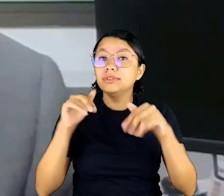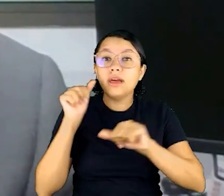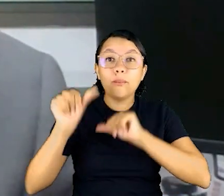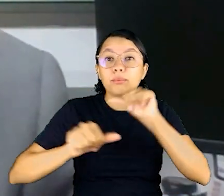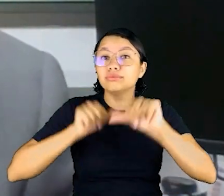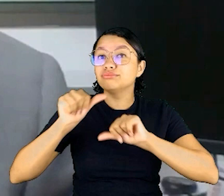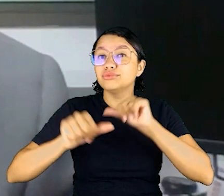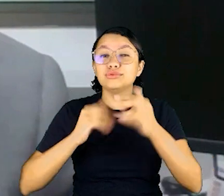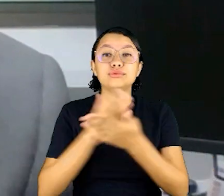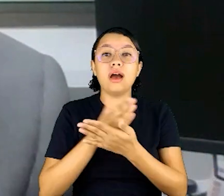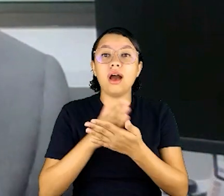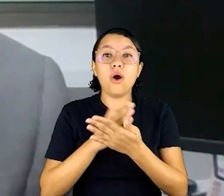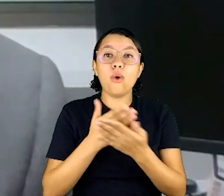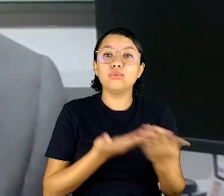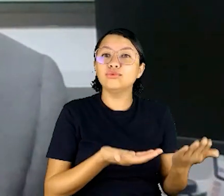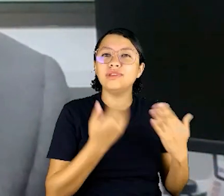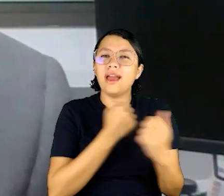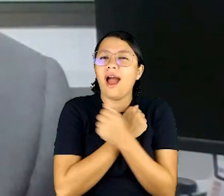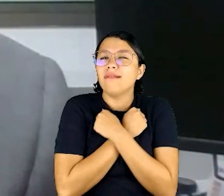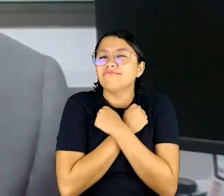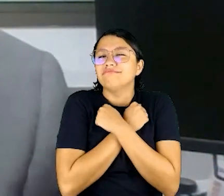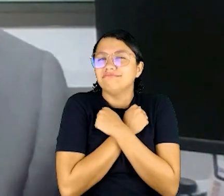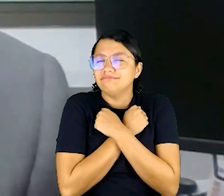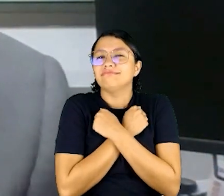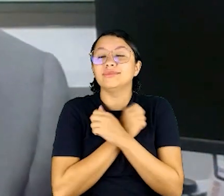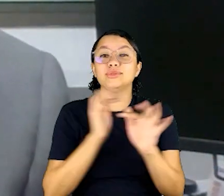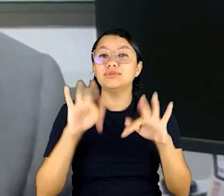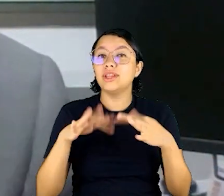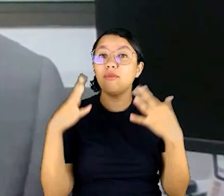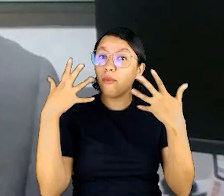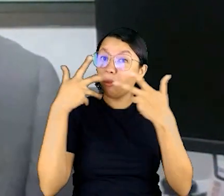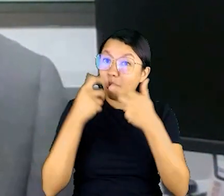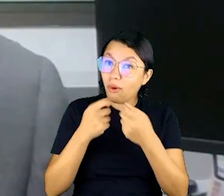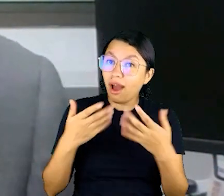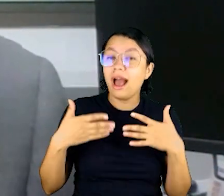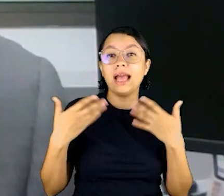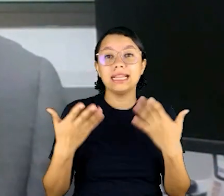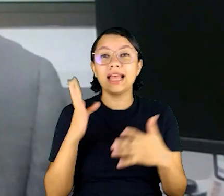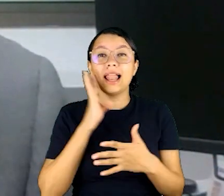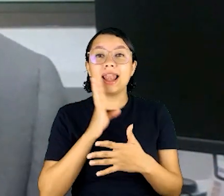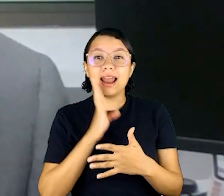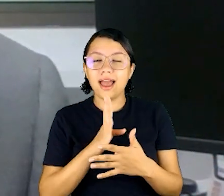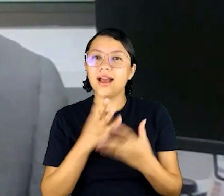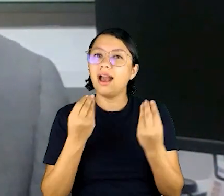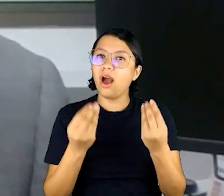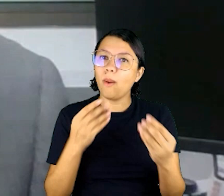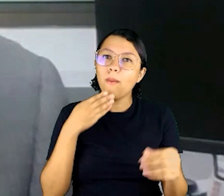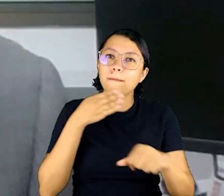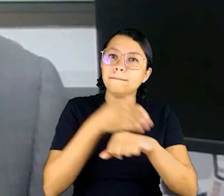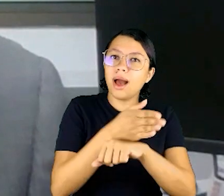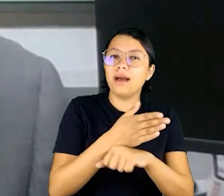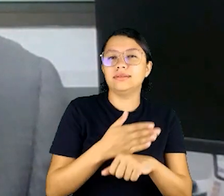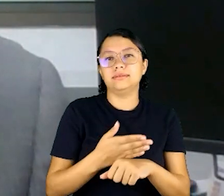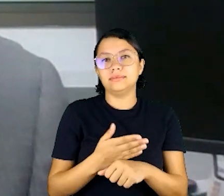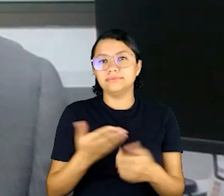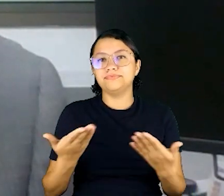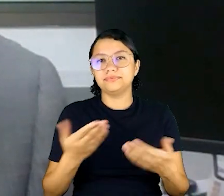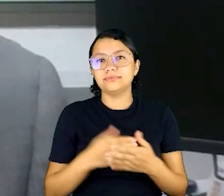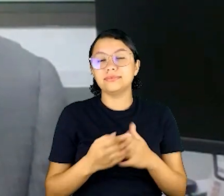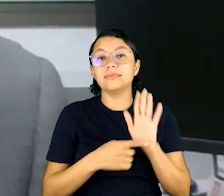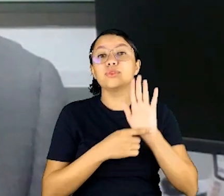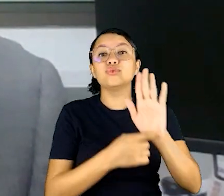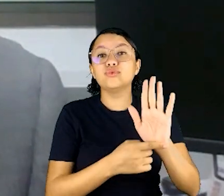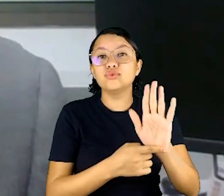e como isso no final mudou, alguns deles vindo me abraçar, no final, foi muito bonito, então, é muito legal a gente poder participar